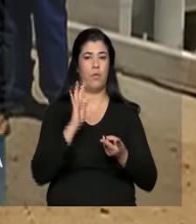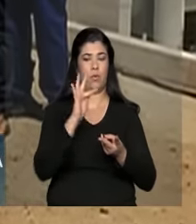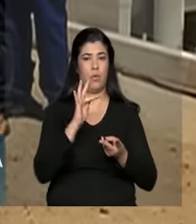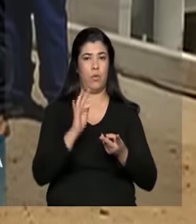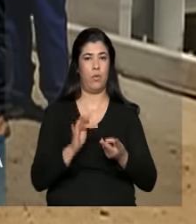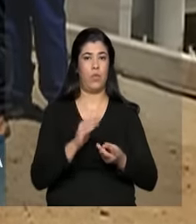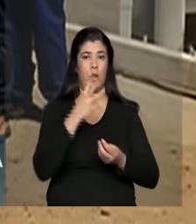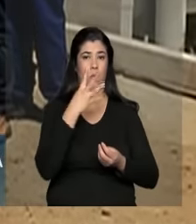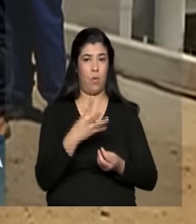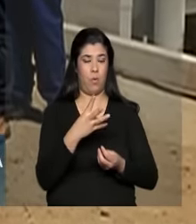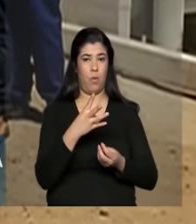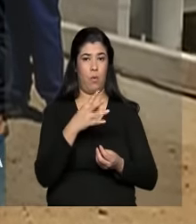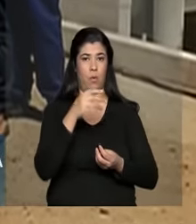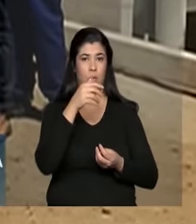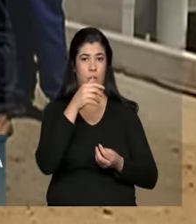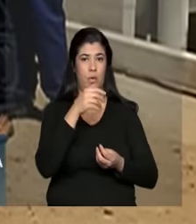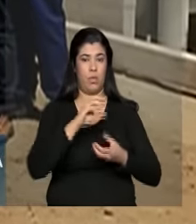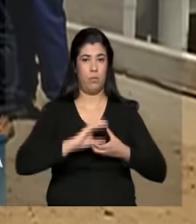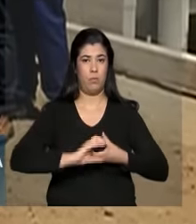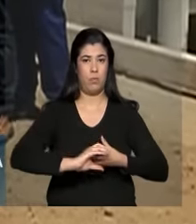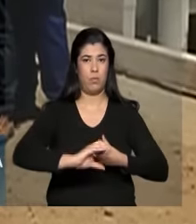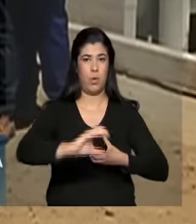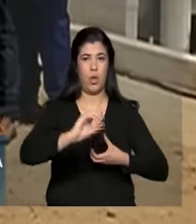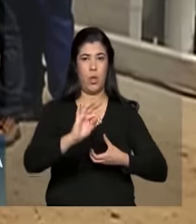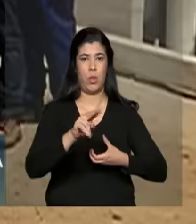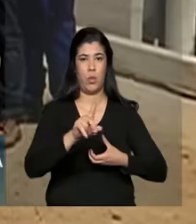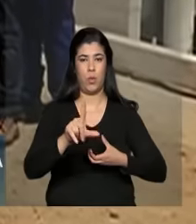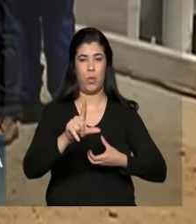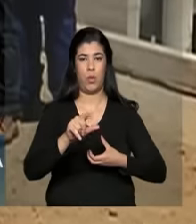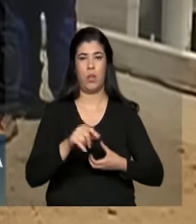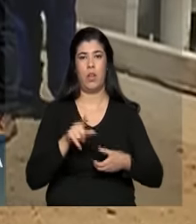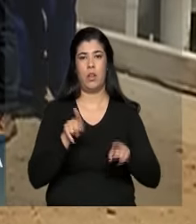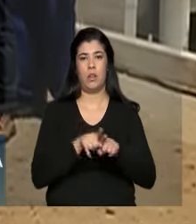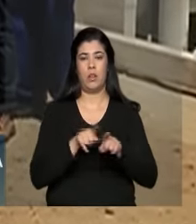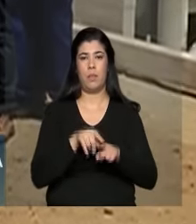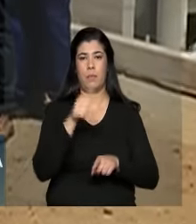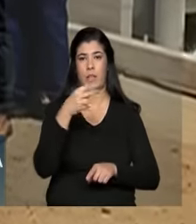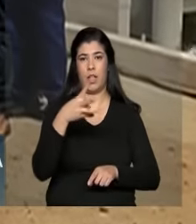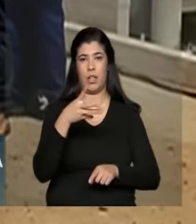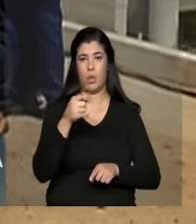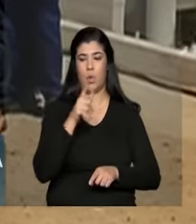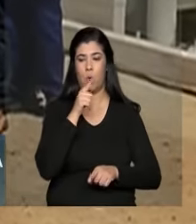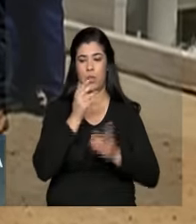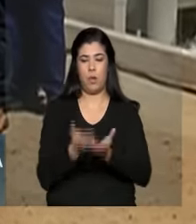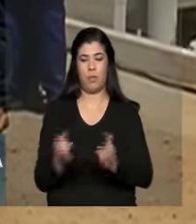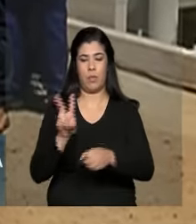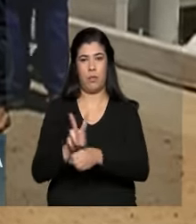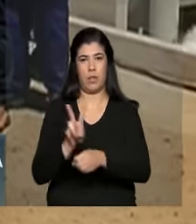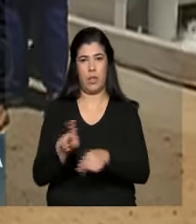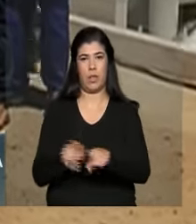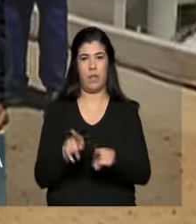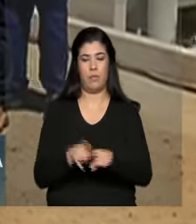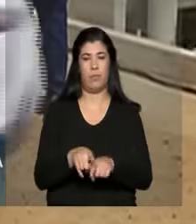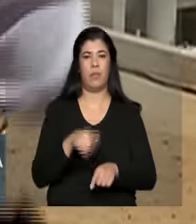túneis, 14 aquedutos, nove estações de bombeamento e 27 reservatórios.